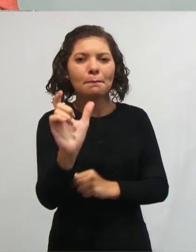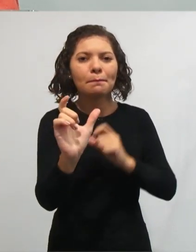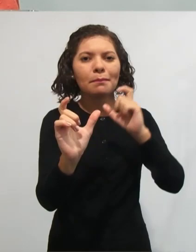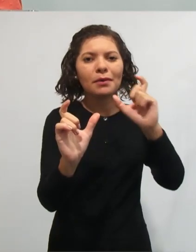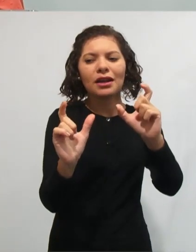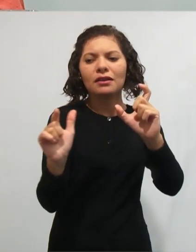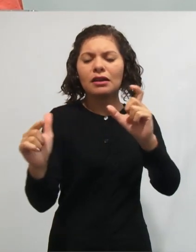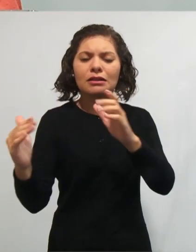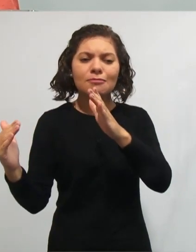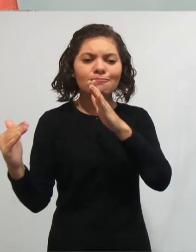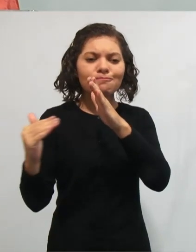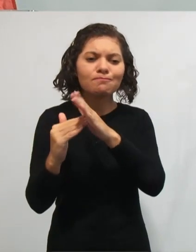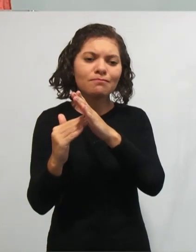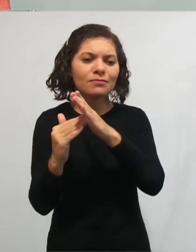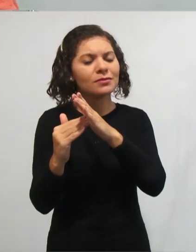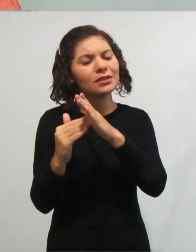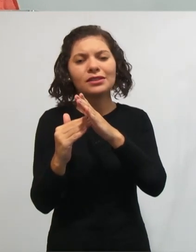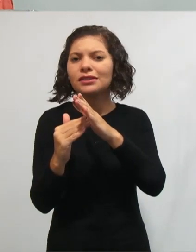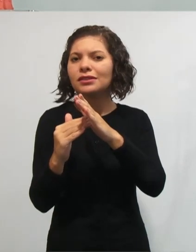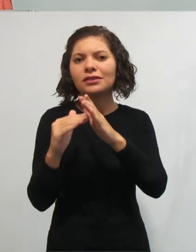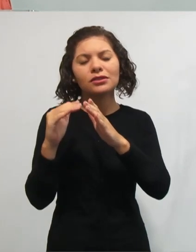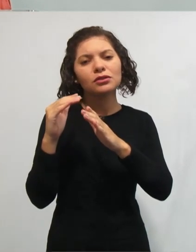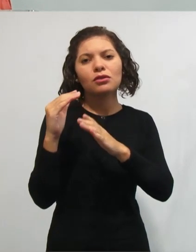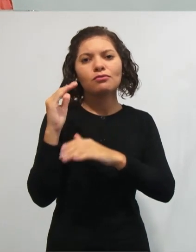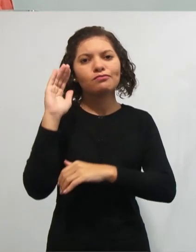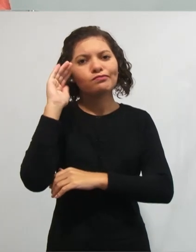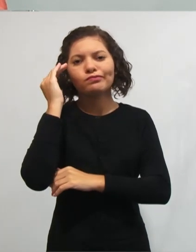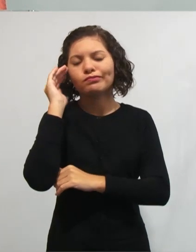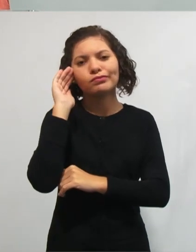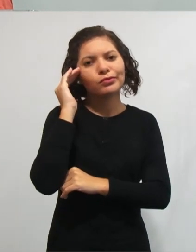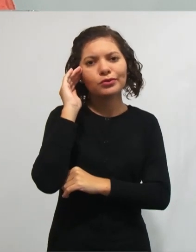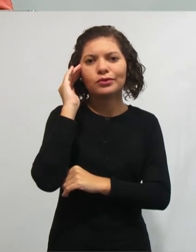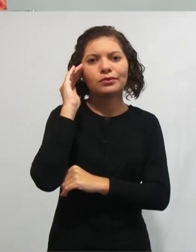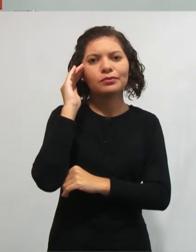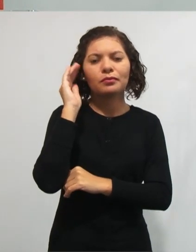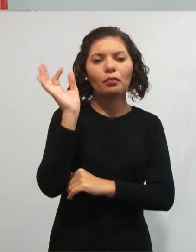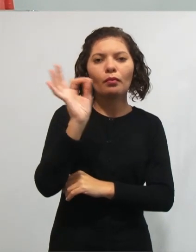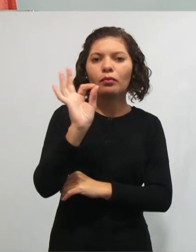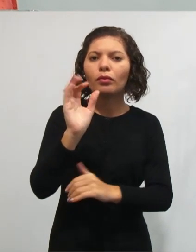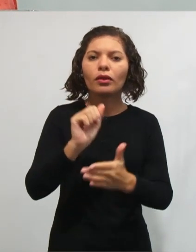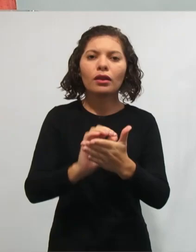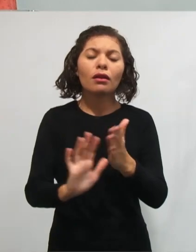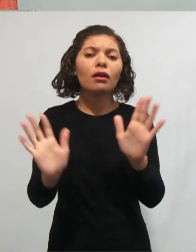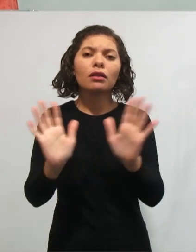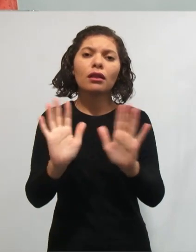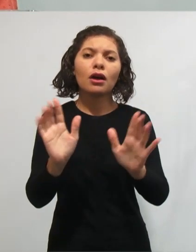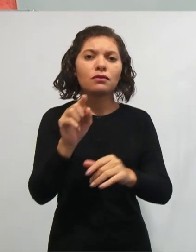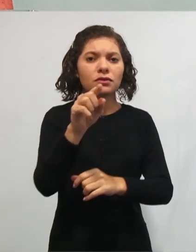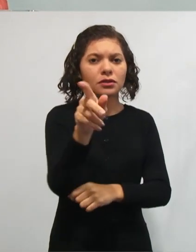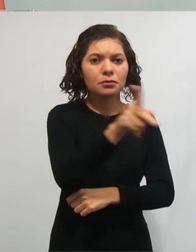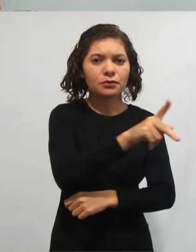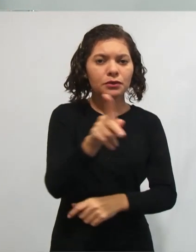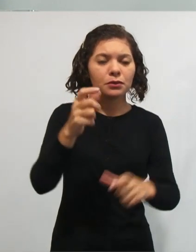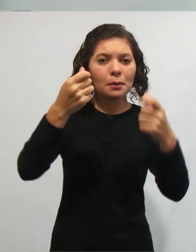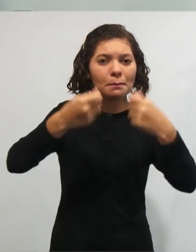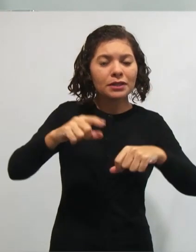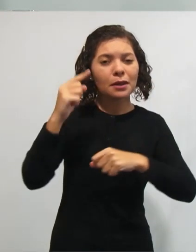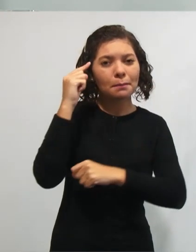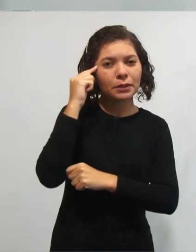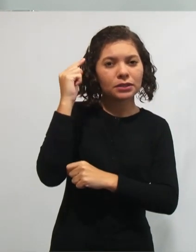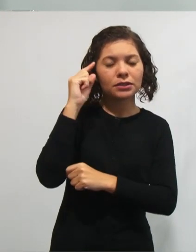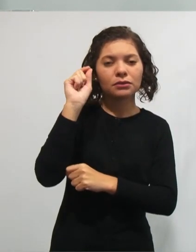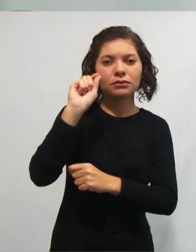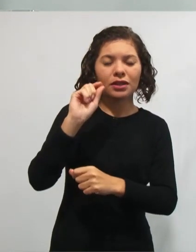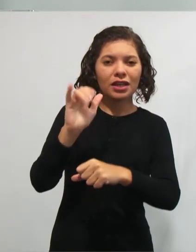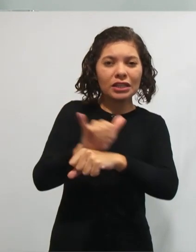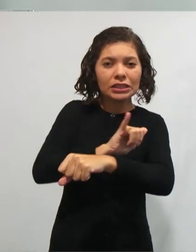o vai limitar ali na hora da resolução desse exercício. Você só está usando uma estratégia diferenciada para que, nesse processo